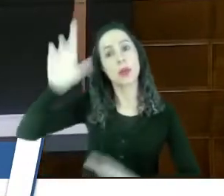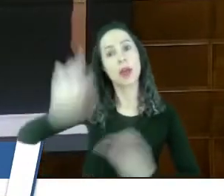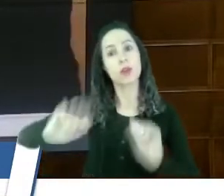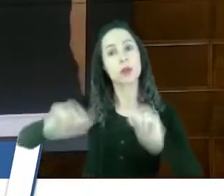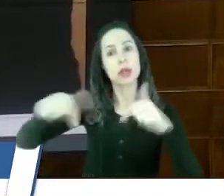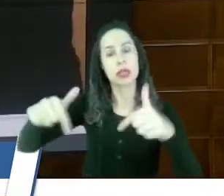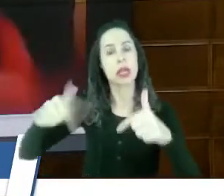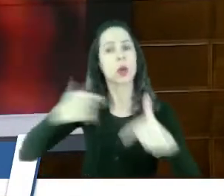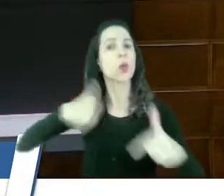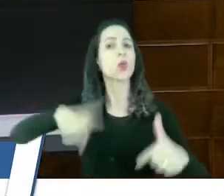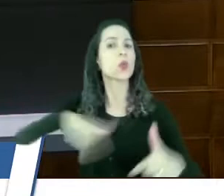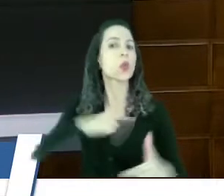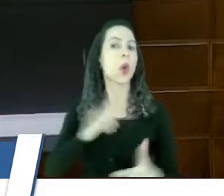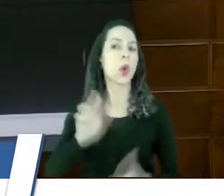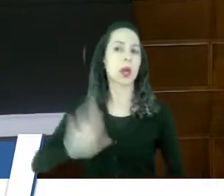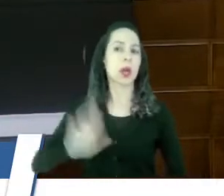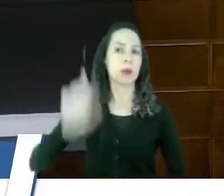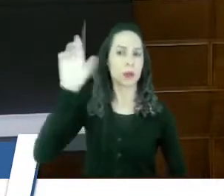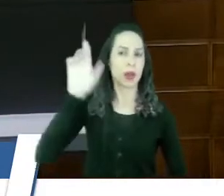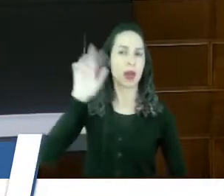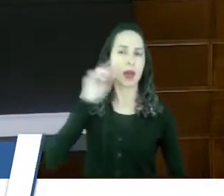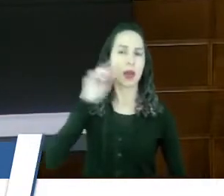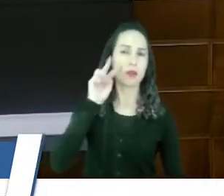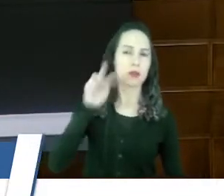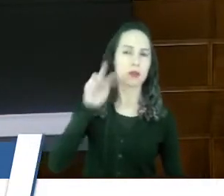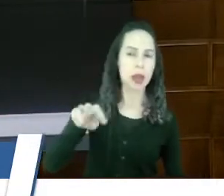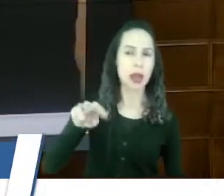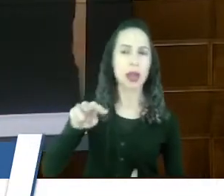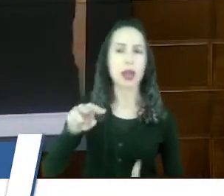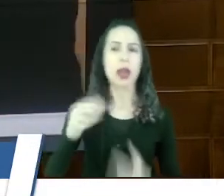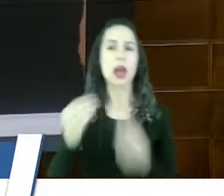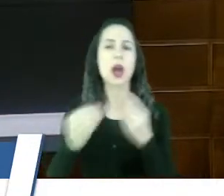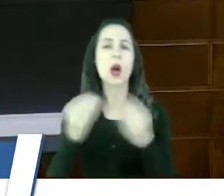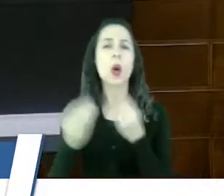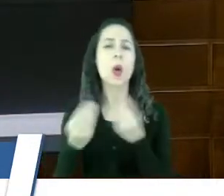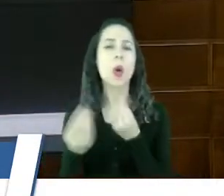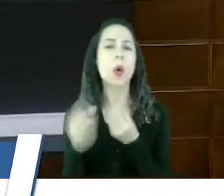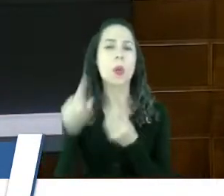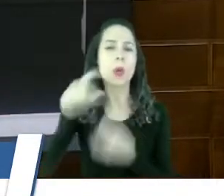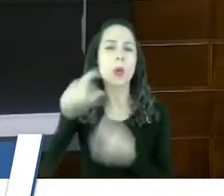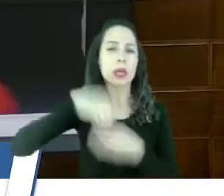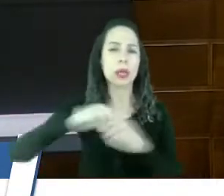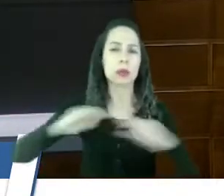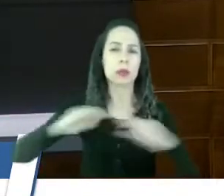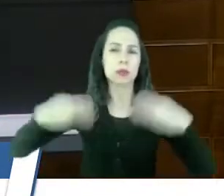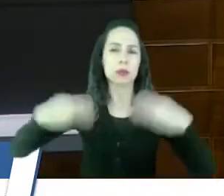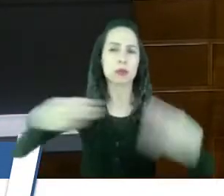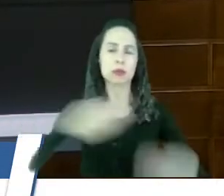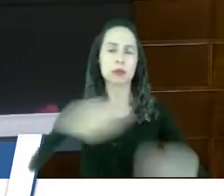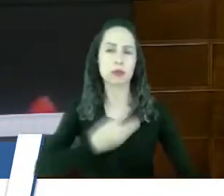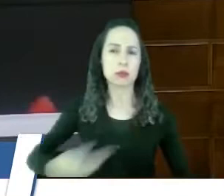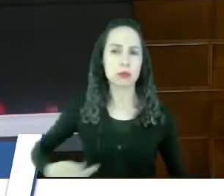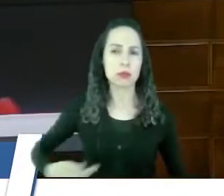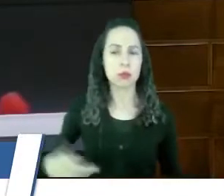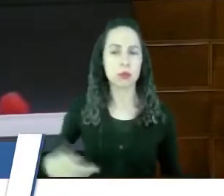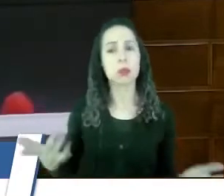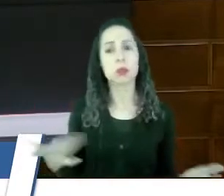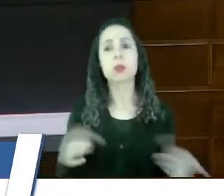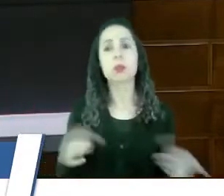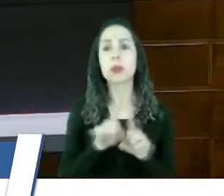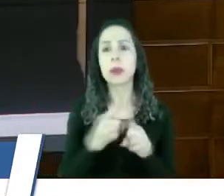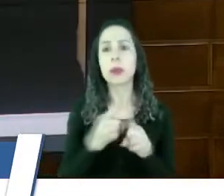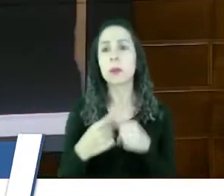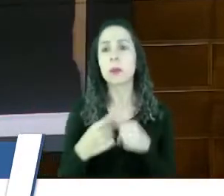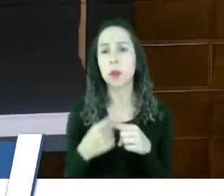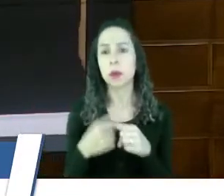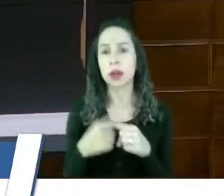obstar o conhecimento do fato do Ministério Público. Até porque eu mesmo, a presença dos